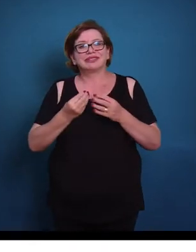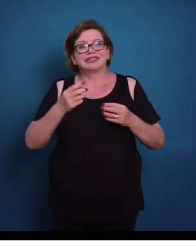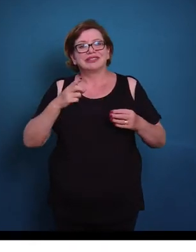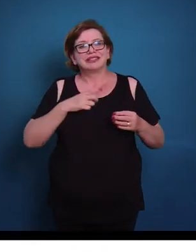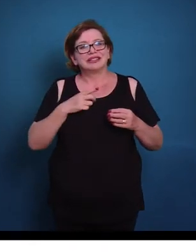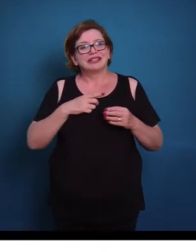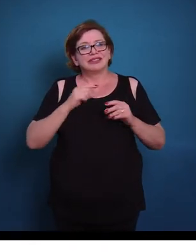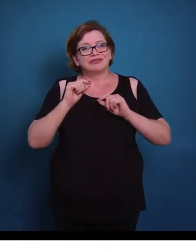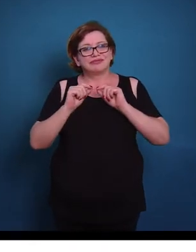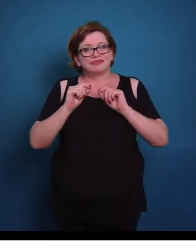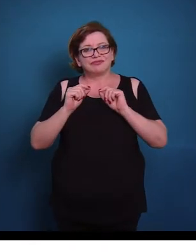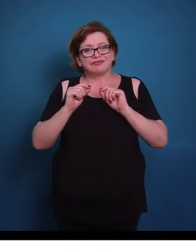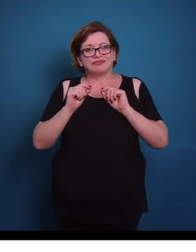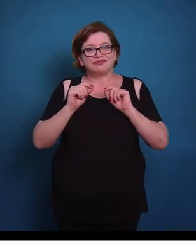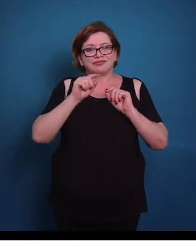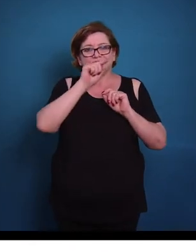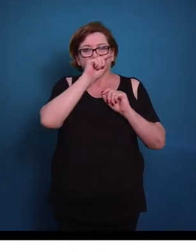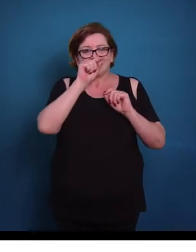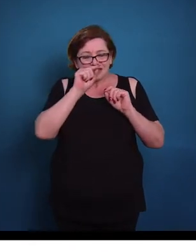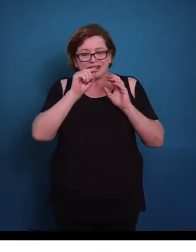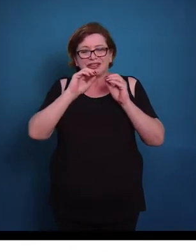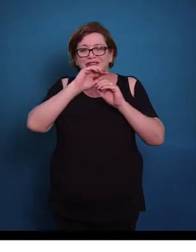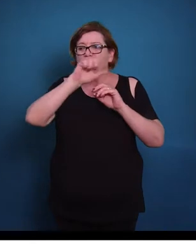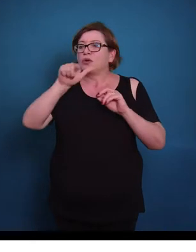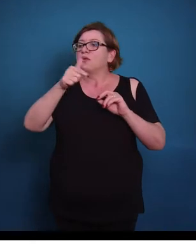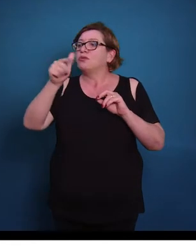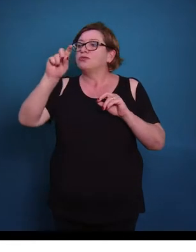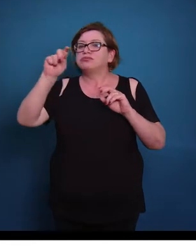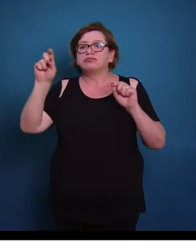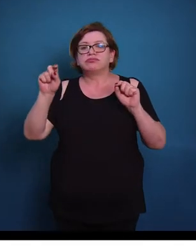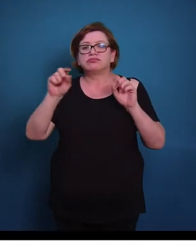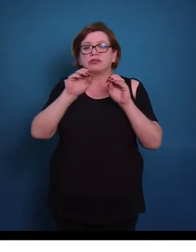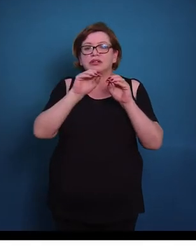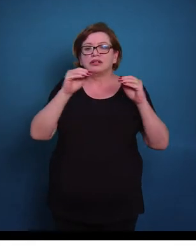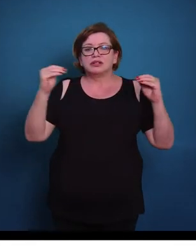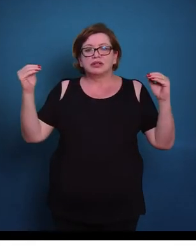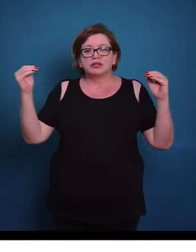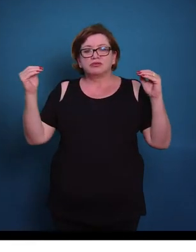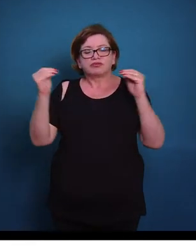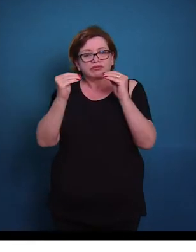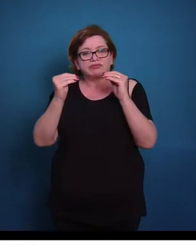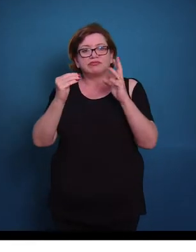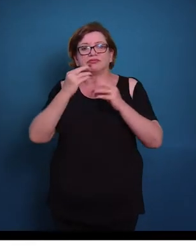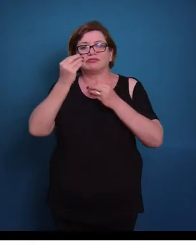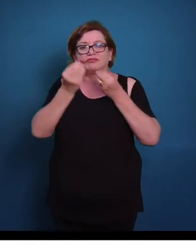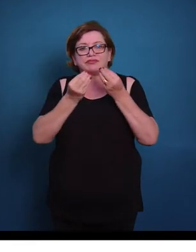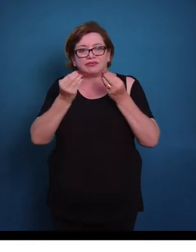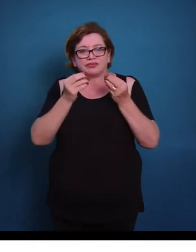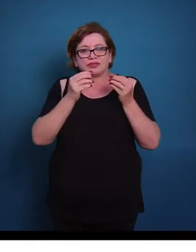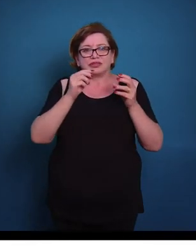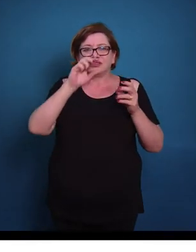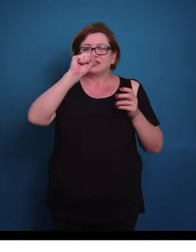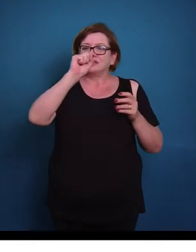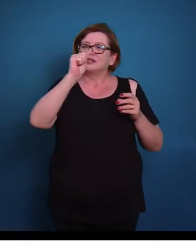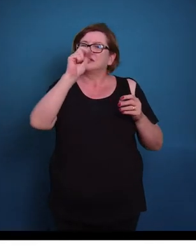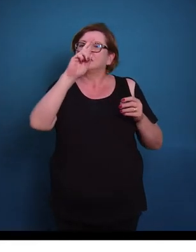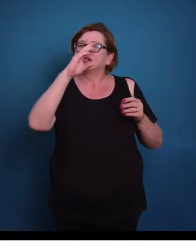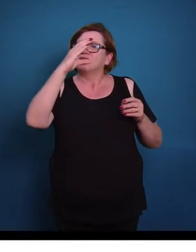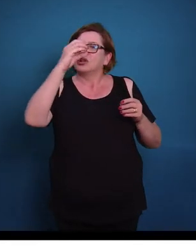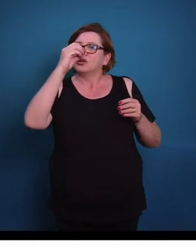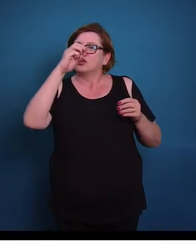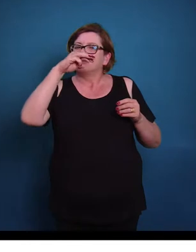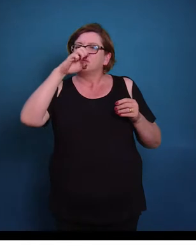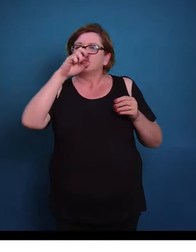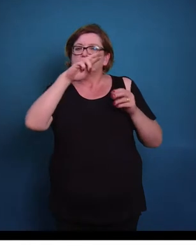o que nós temos aqui? Uma linha Z, outra linha Z, as duas bandas claras e a banda escura. Então veja que o sarcômero, ele perfaz essa